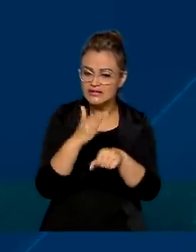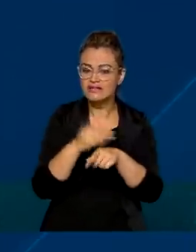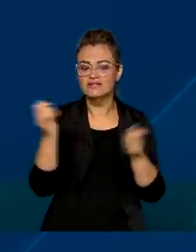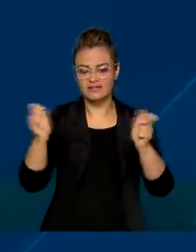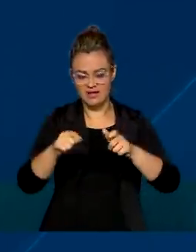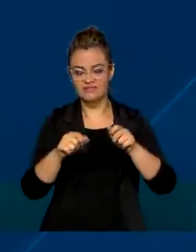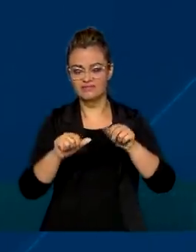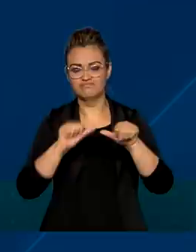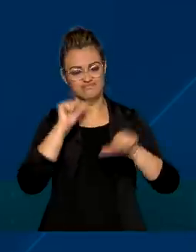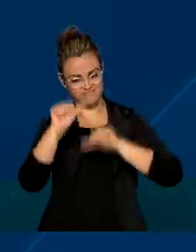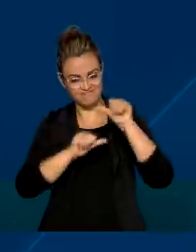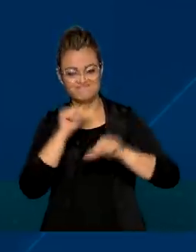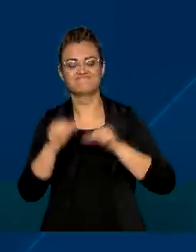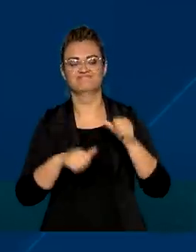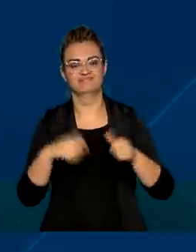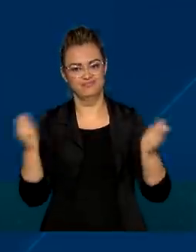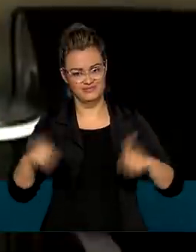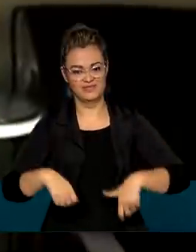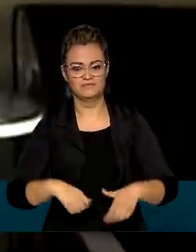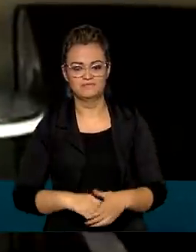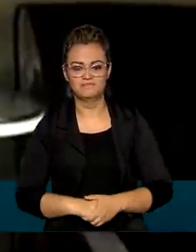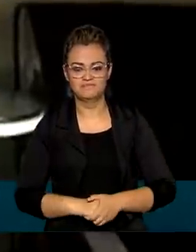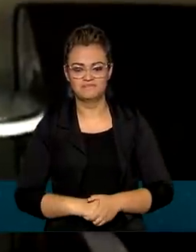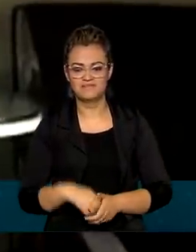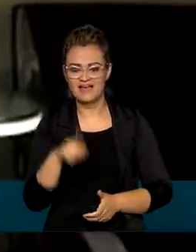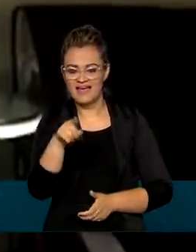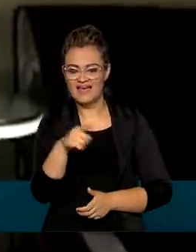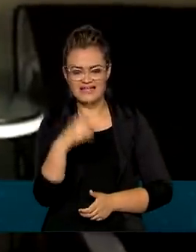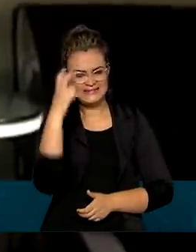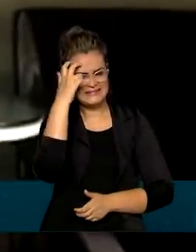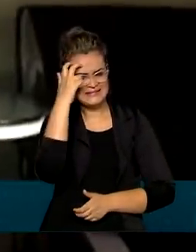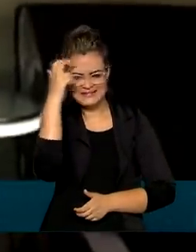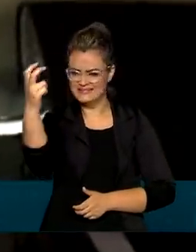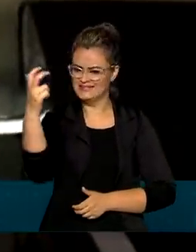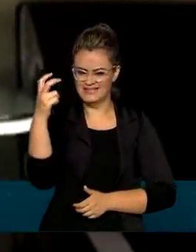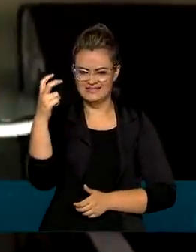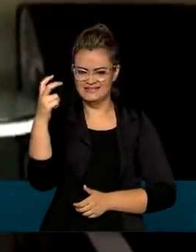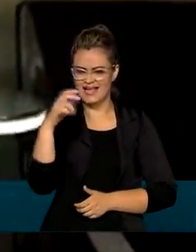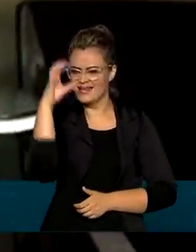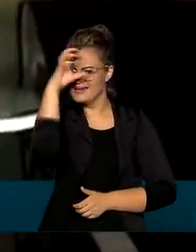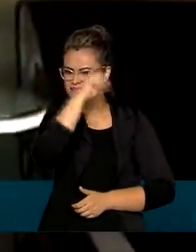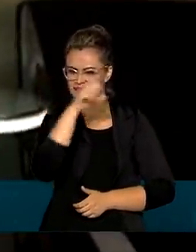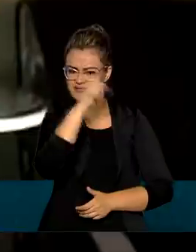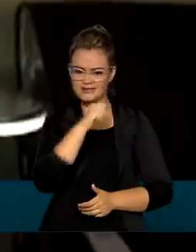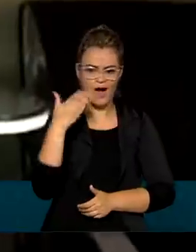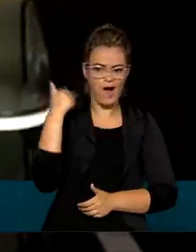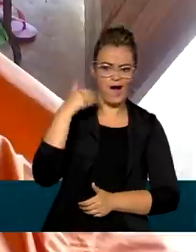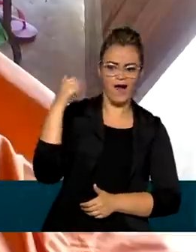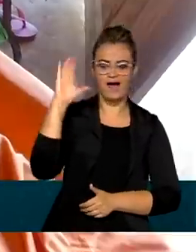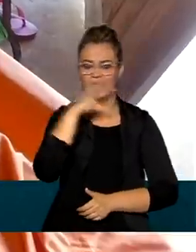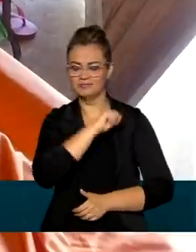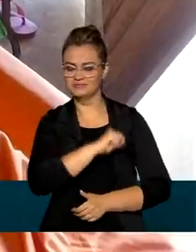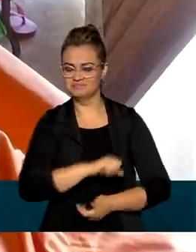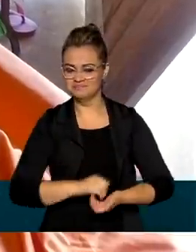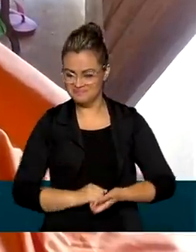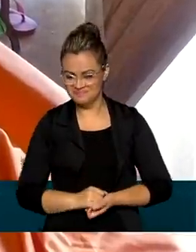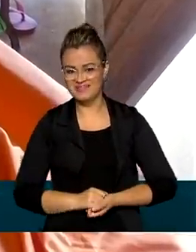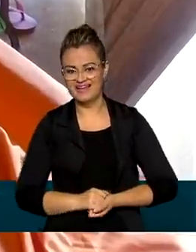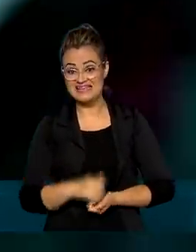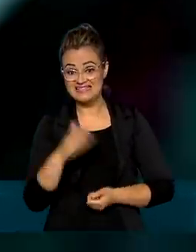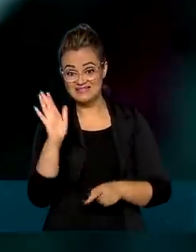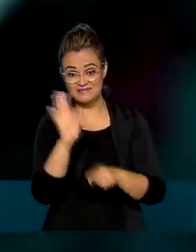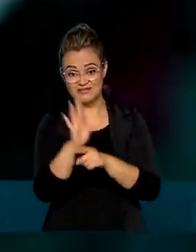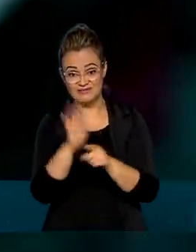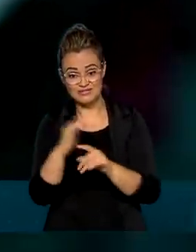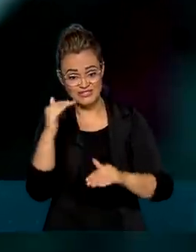mudar a história dessas crianças. Uma menina muito inteligente, uma menina que aprende as coisas em uma rapidez. Para promover o